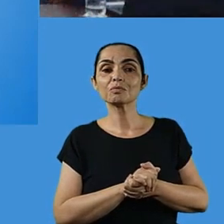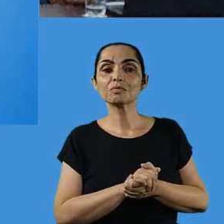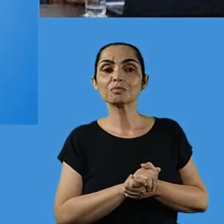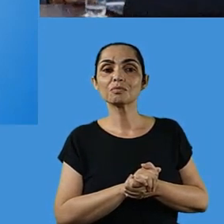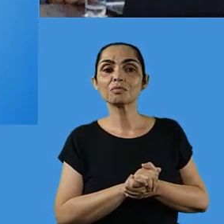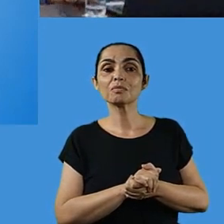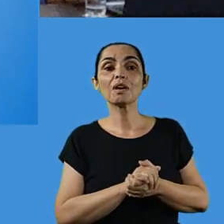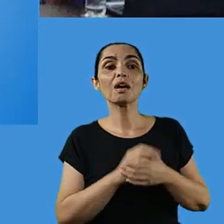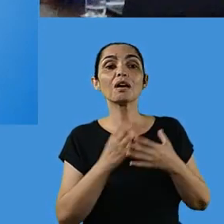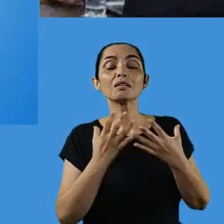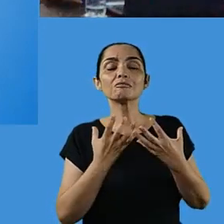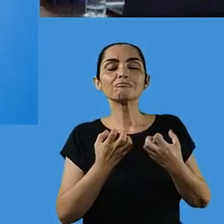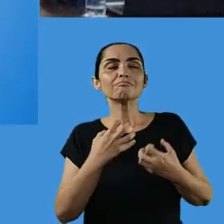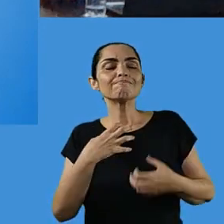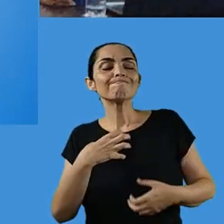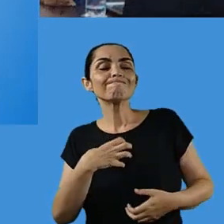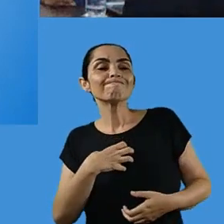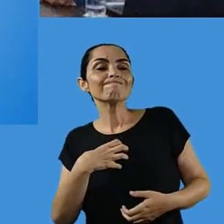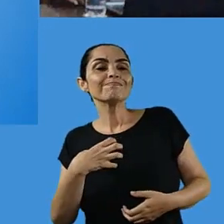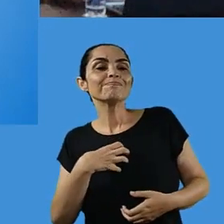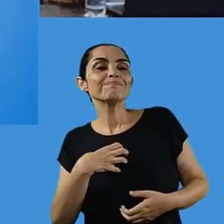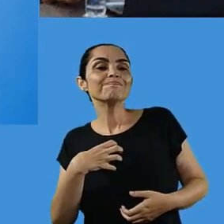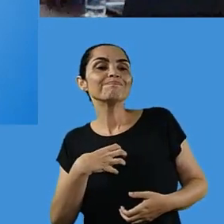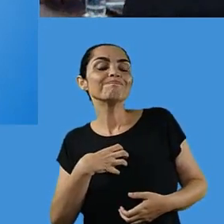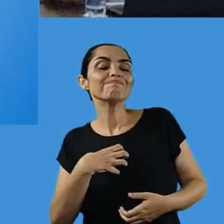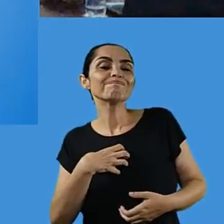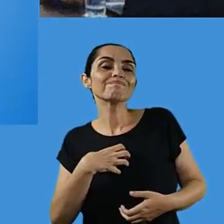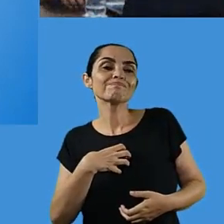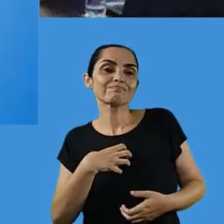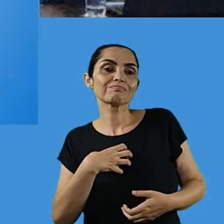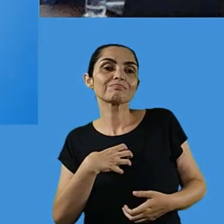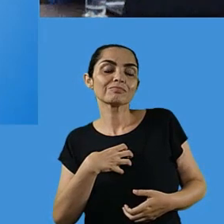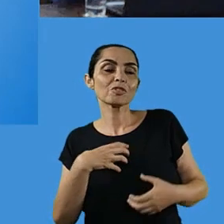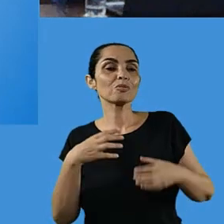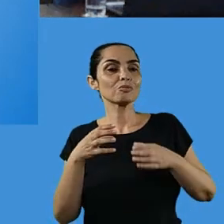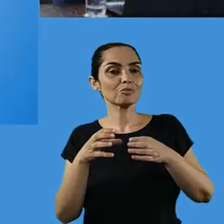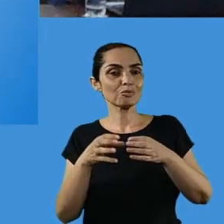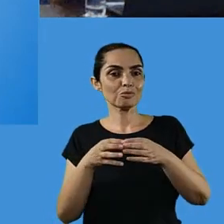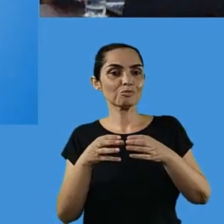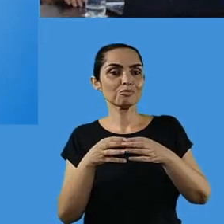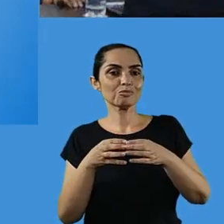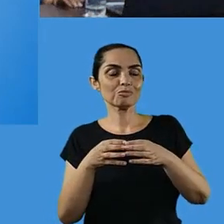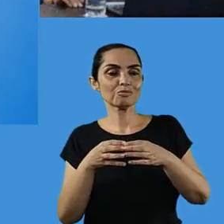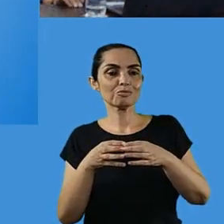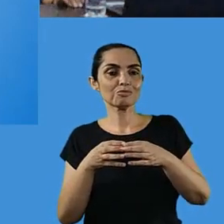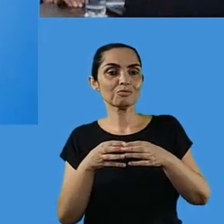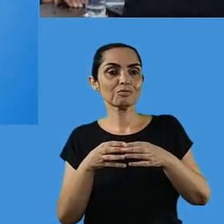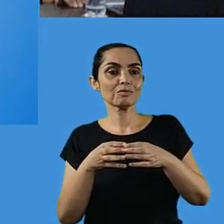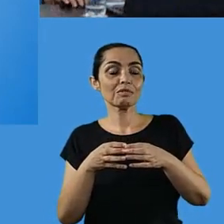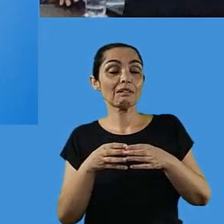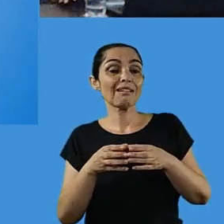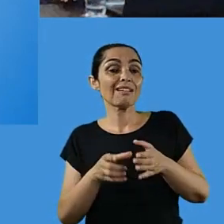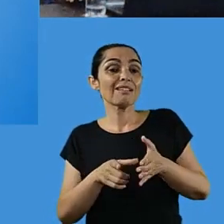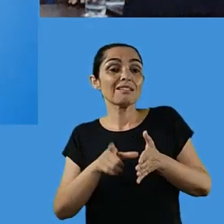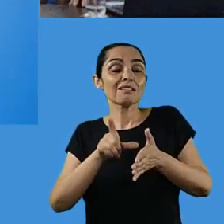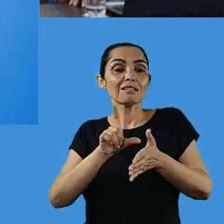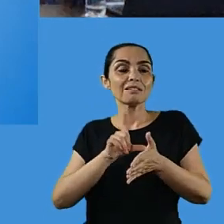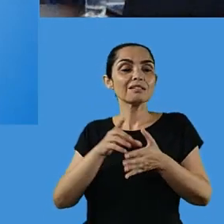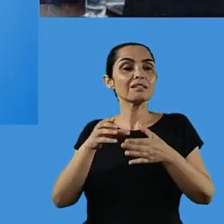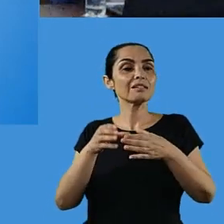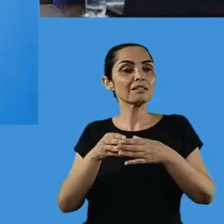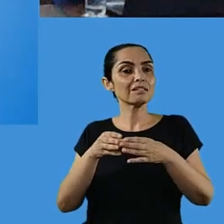fica para todos, seria a sensibilização. Então, nós temos que trabalhar, eu acho que antes,